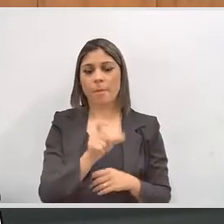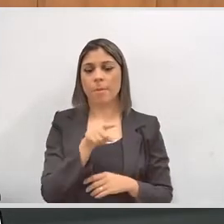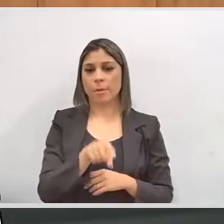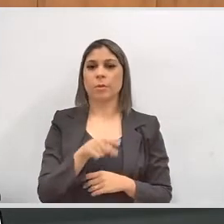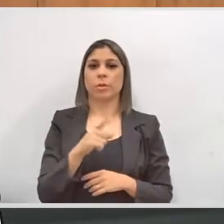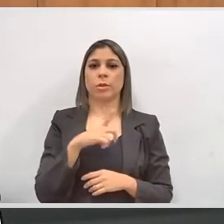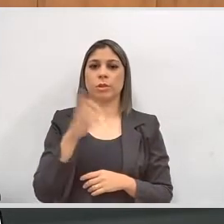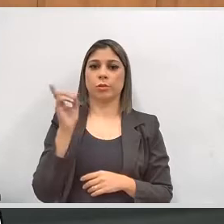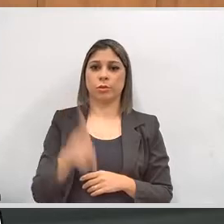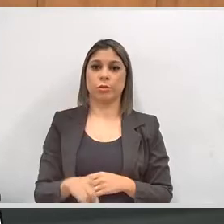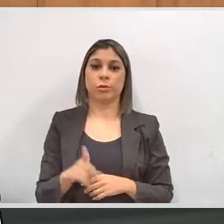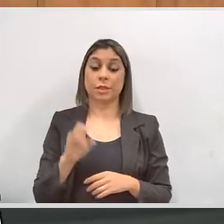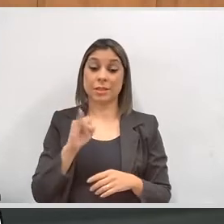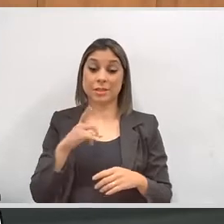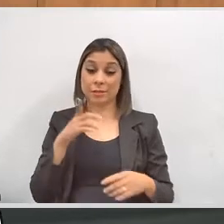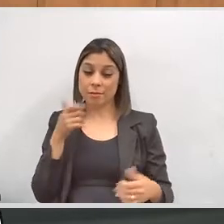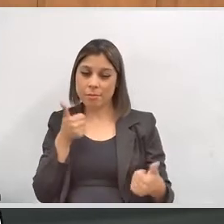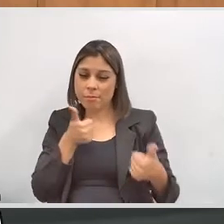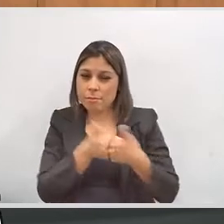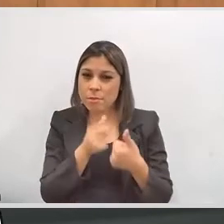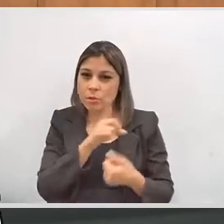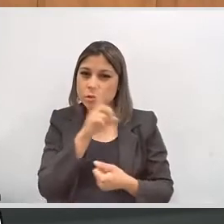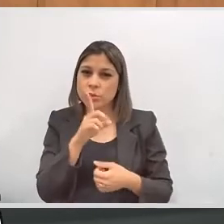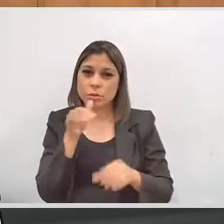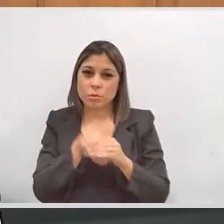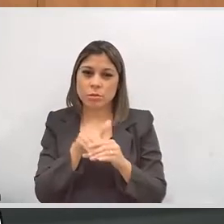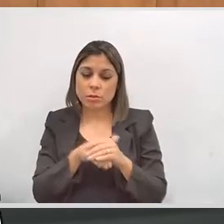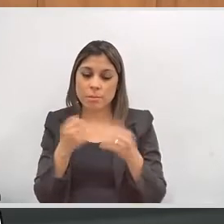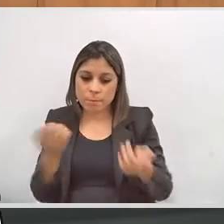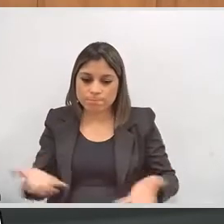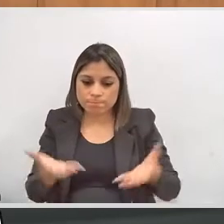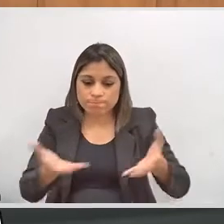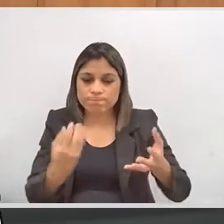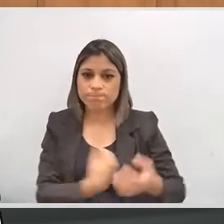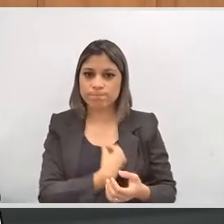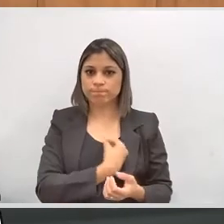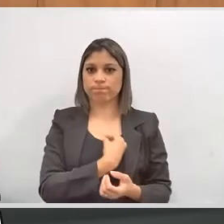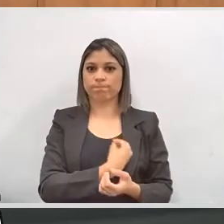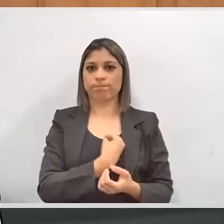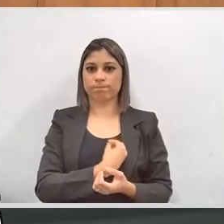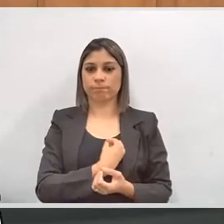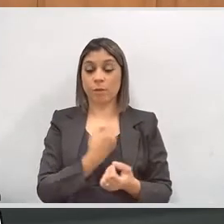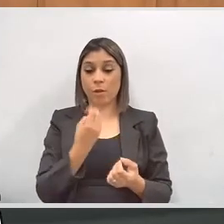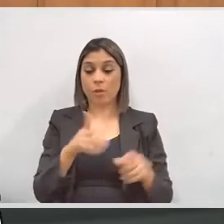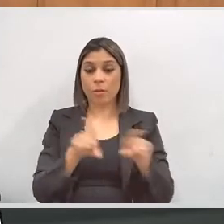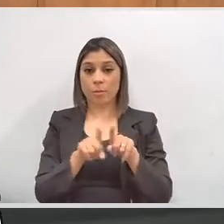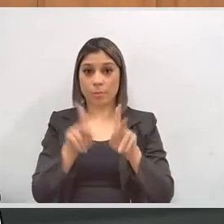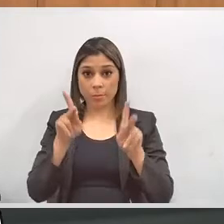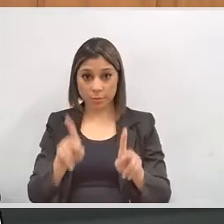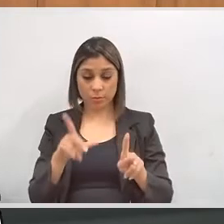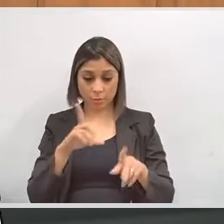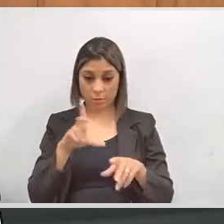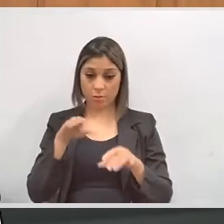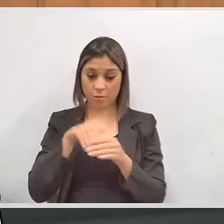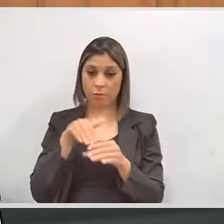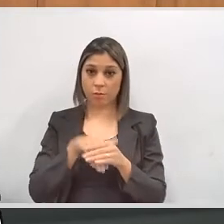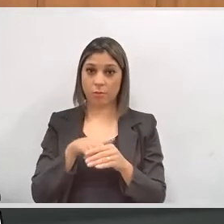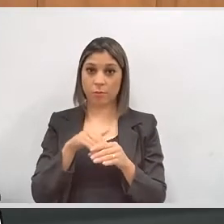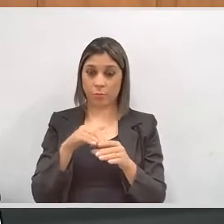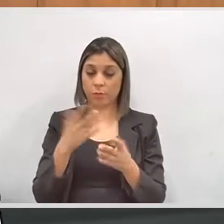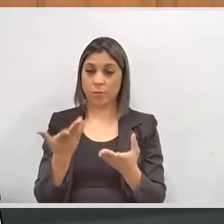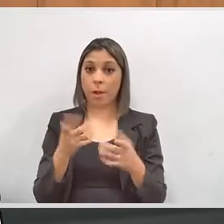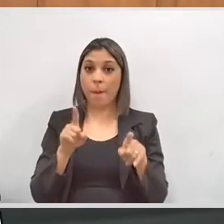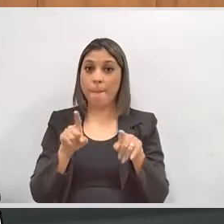Quando aproxima as eleições, precisamos não só estimular a sua participação como candidatos ou eleitores, mas,